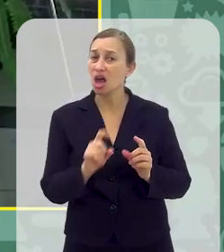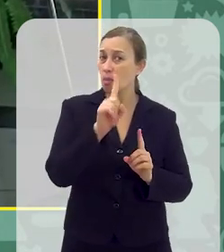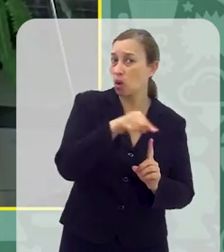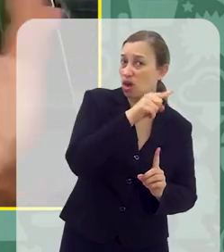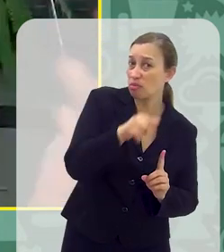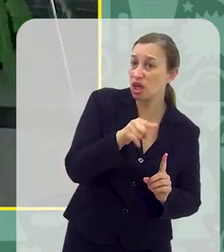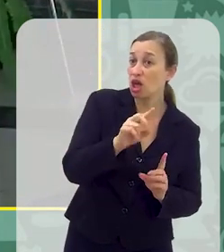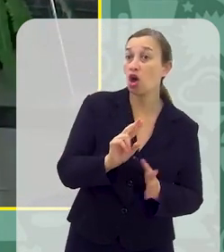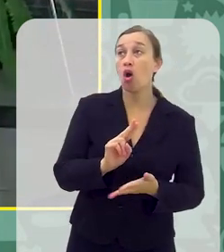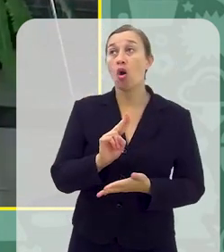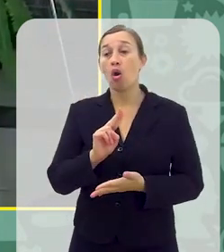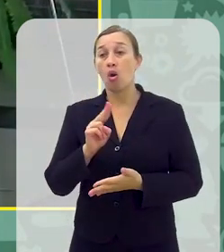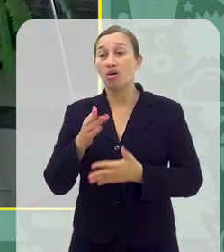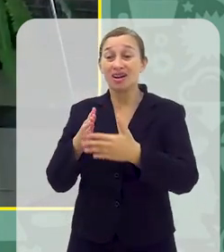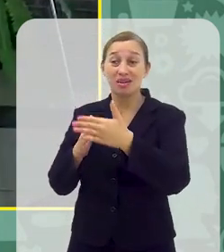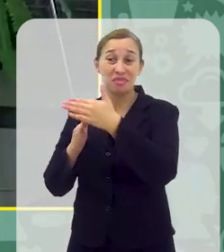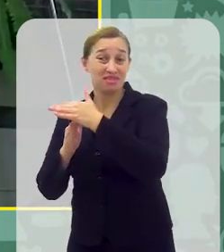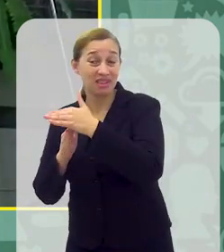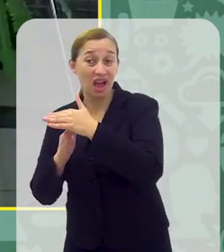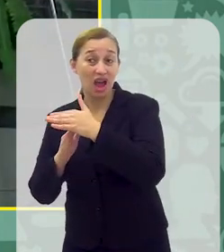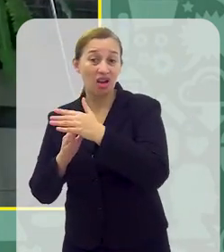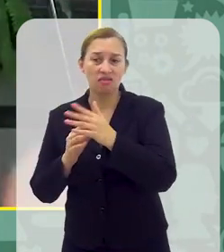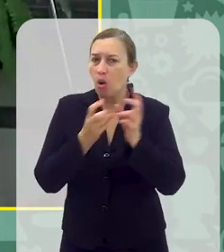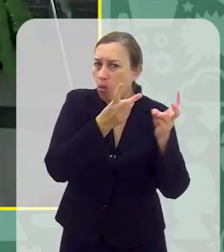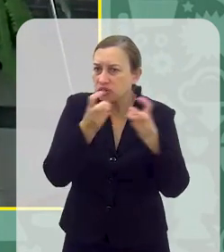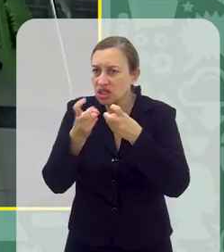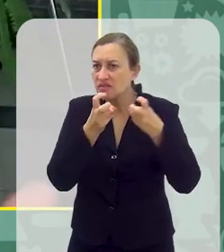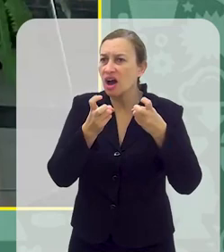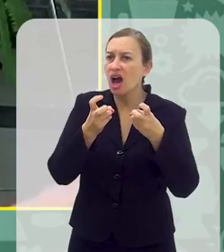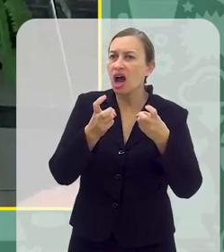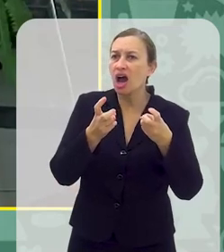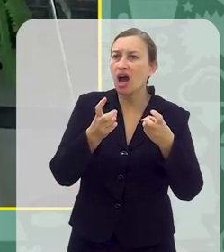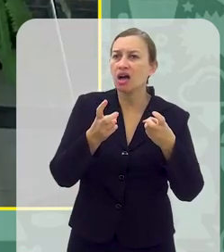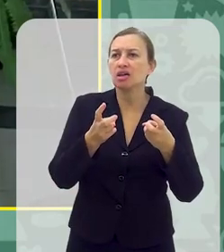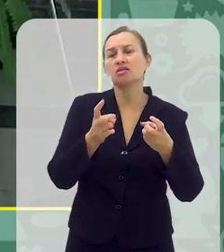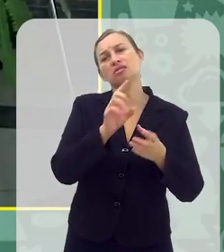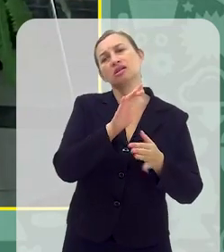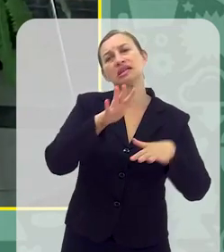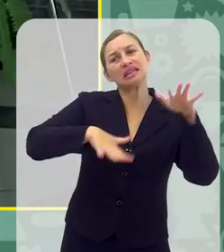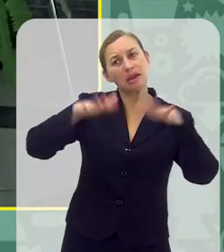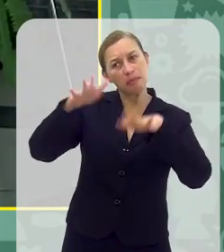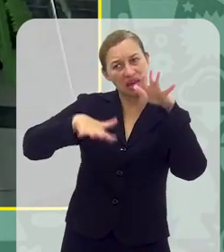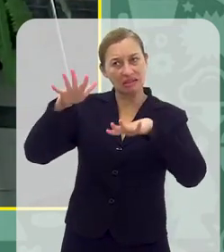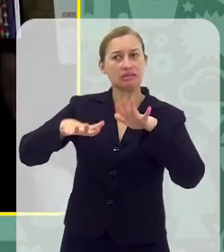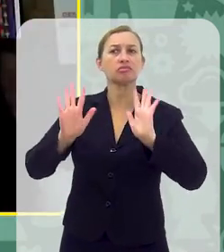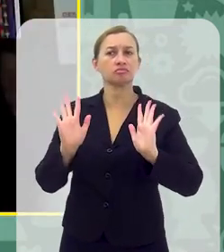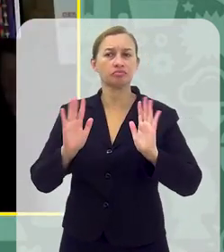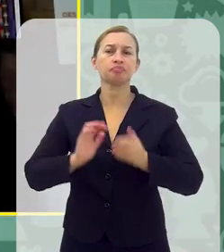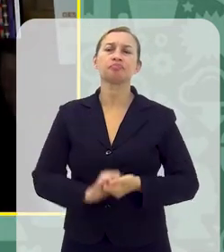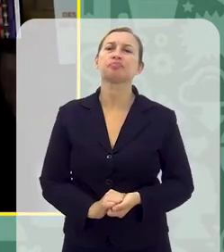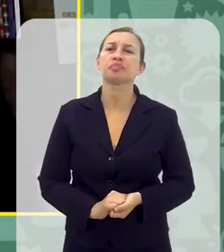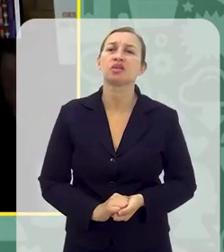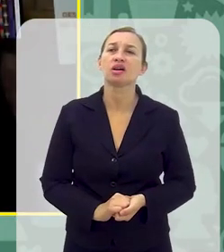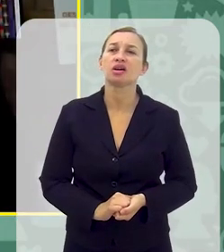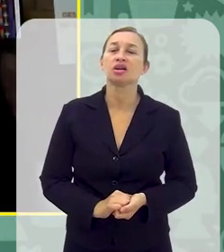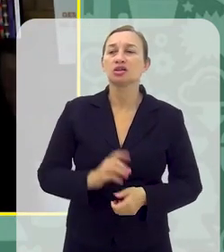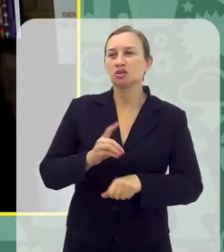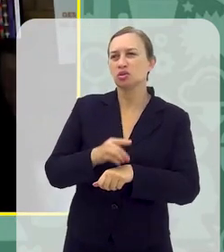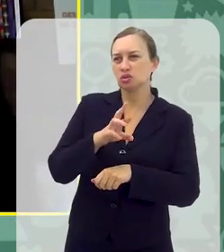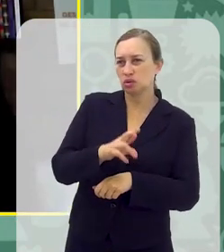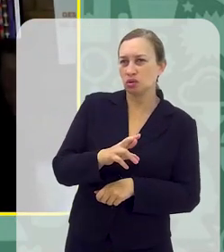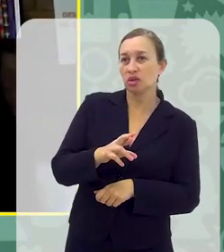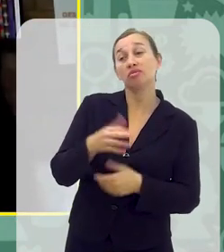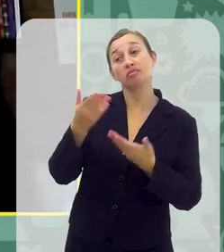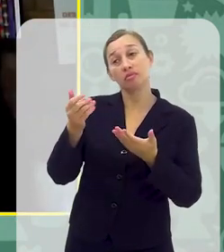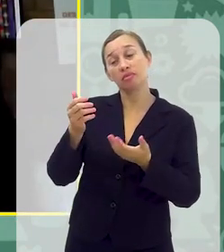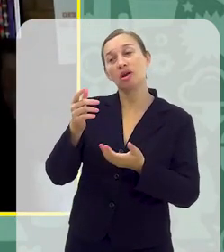Vai proibir? Vai limitar? Vai observar? Enfim, aí eu acho que é muito de casa a casa É,